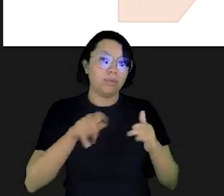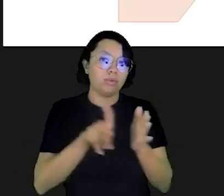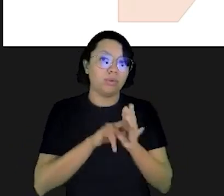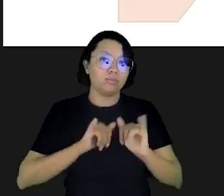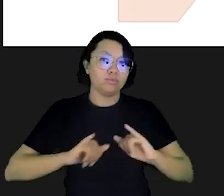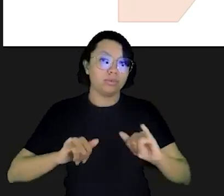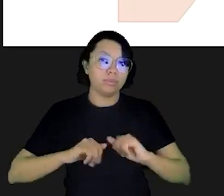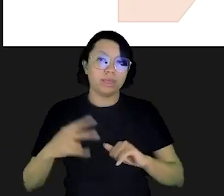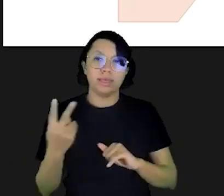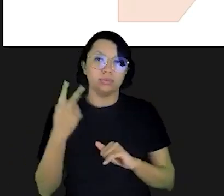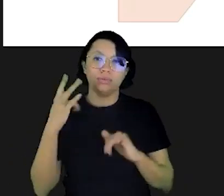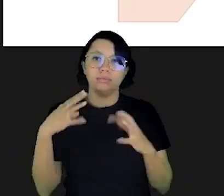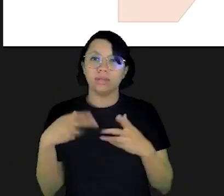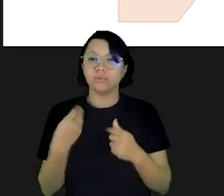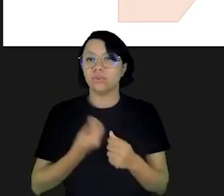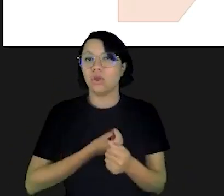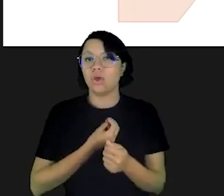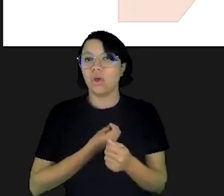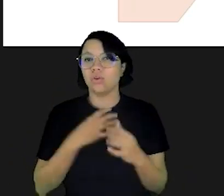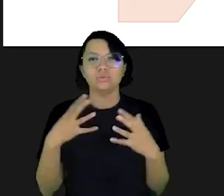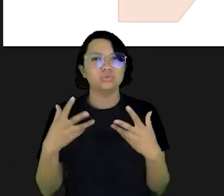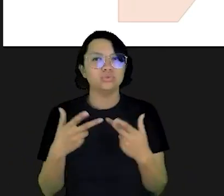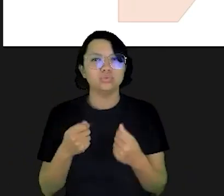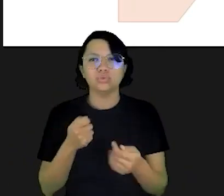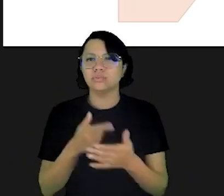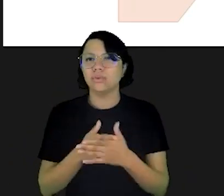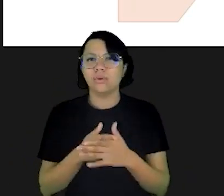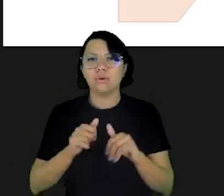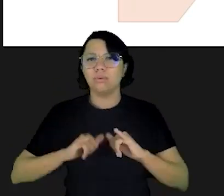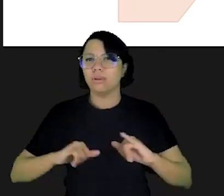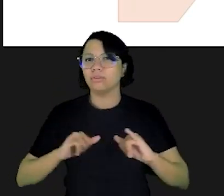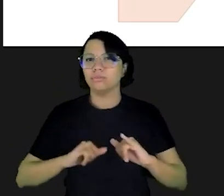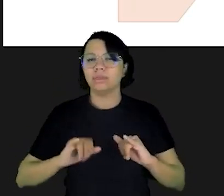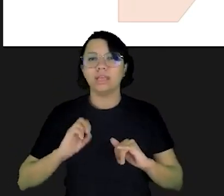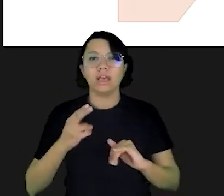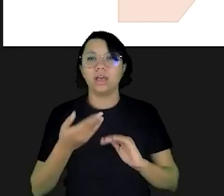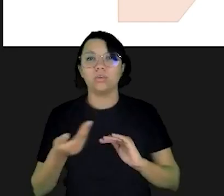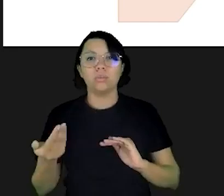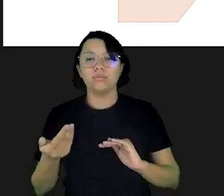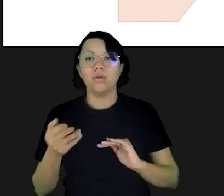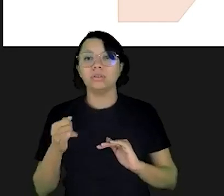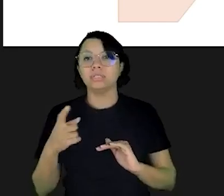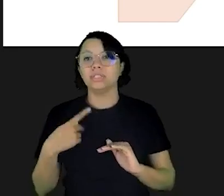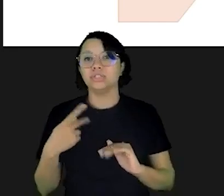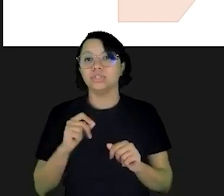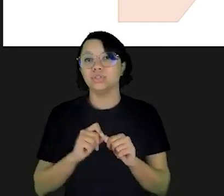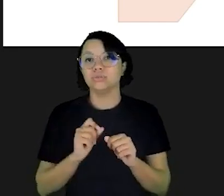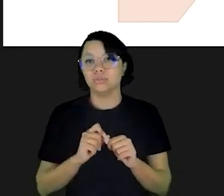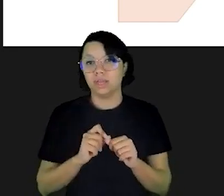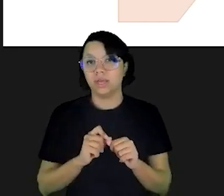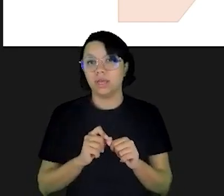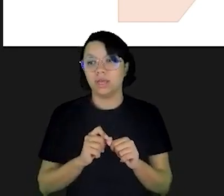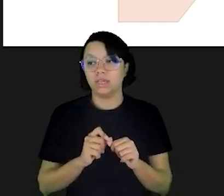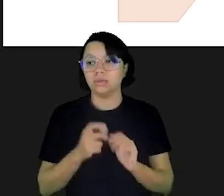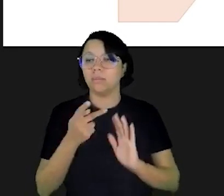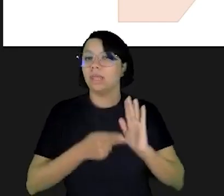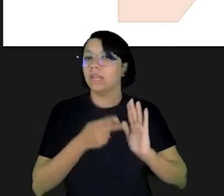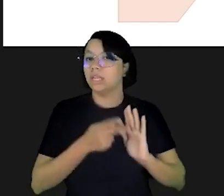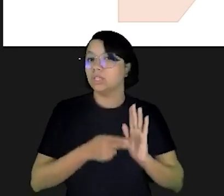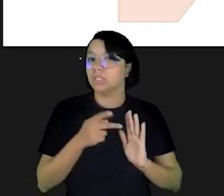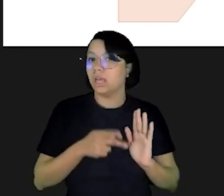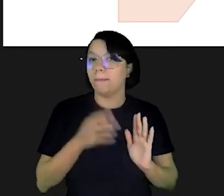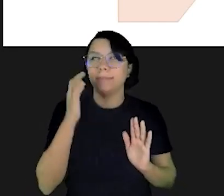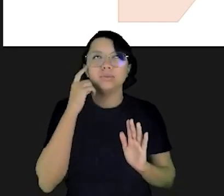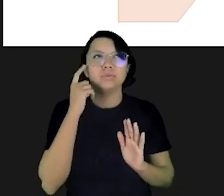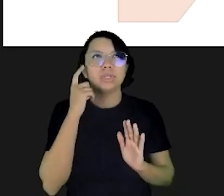notinha de supermercado ela vale para tudo na nossa vida tudo que a gente for comprar no supermercado ou fora se a